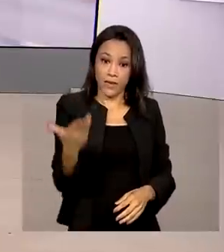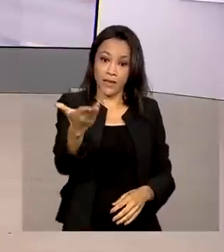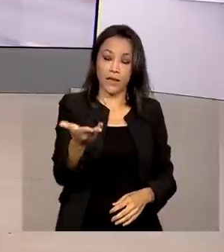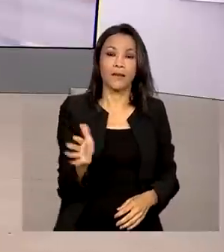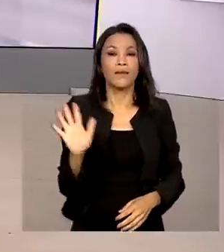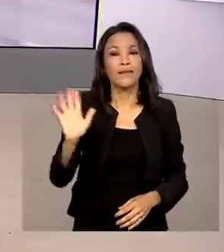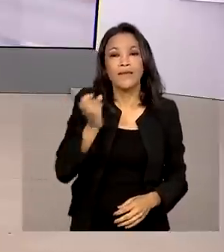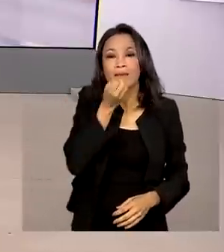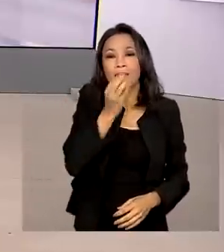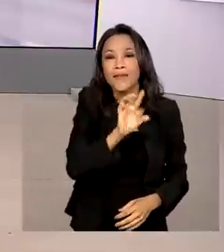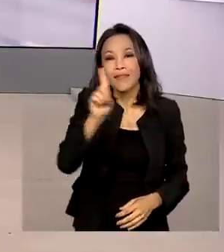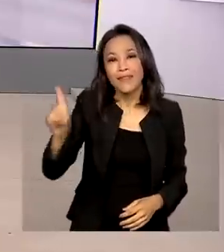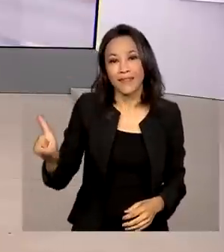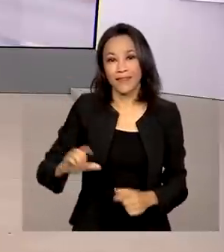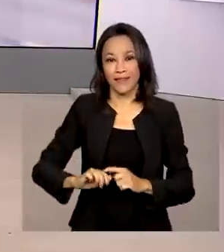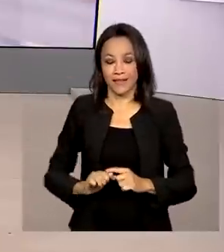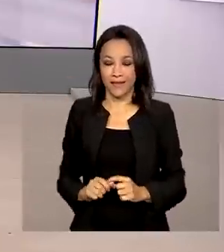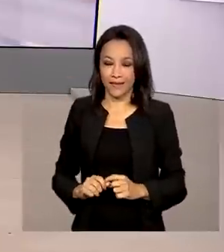bom dia.